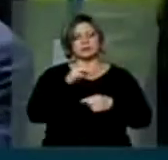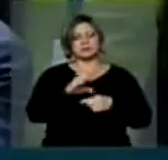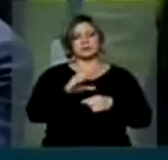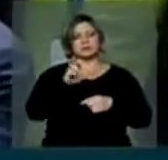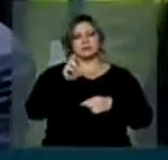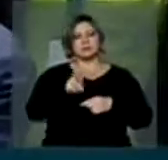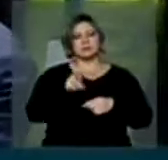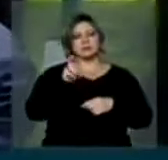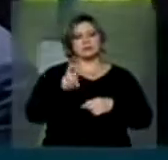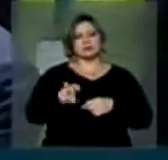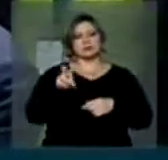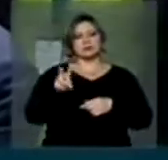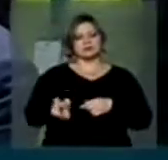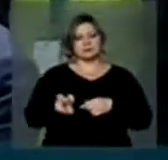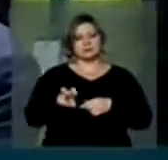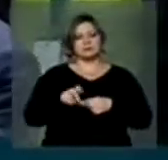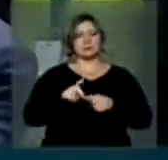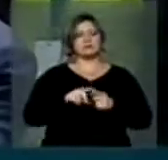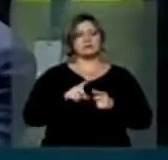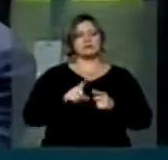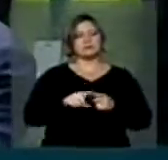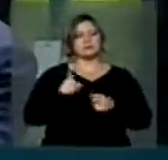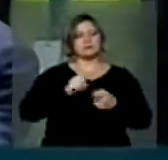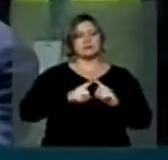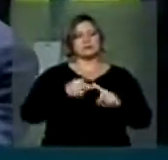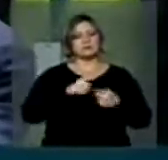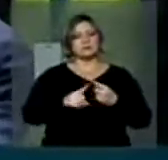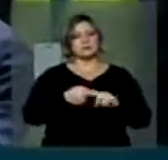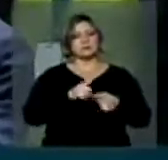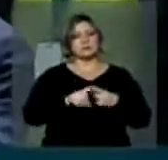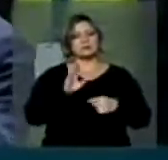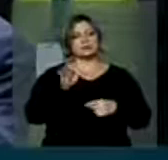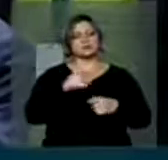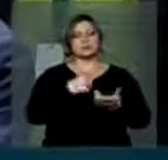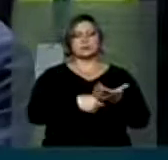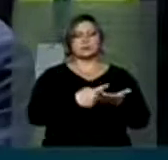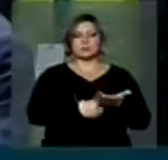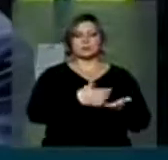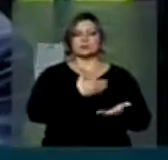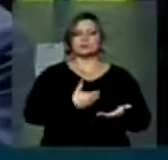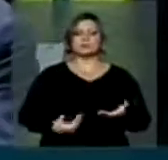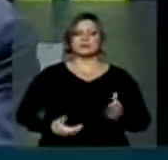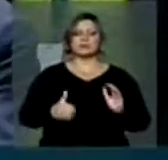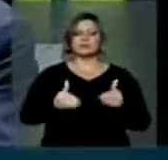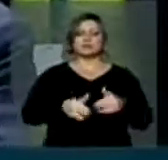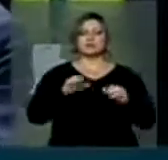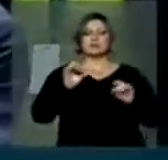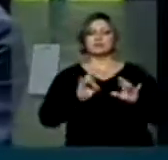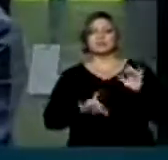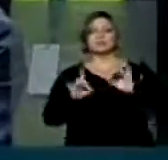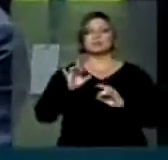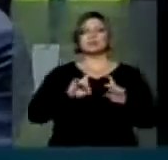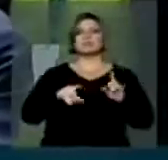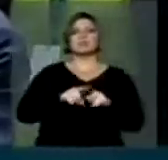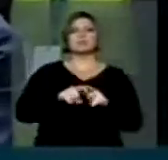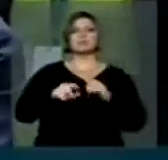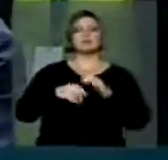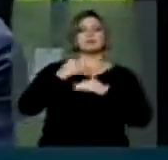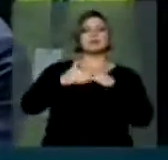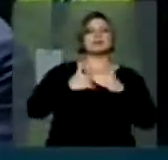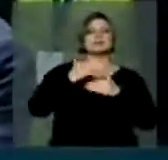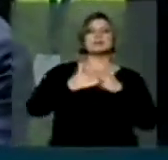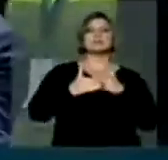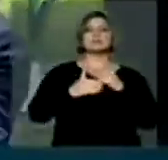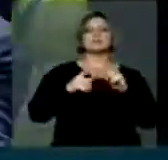555. Foi negociado, inclusive, com o governo na Comissão Especial, há um modo gradativo,